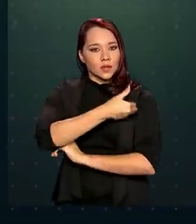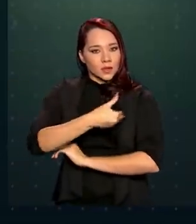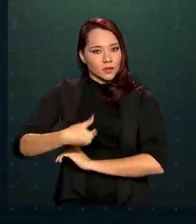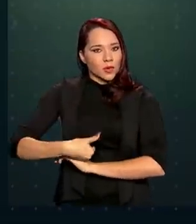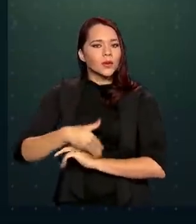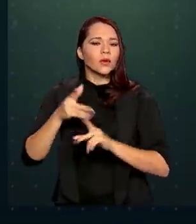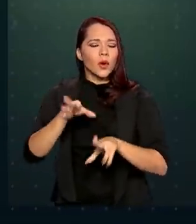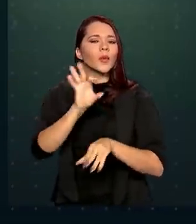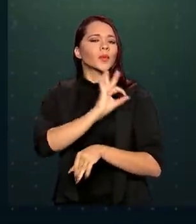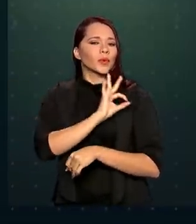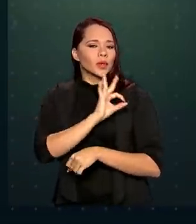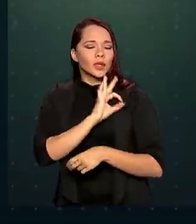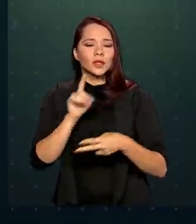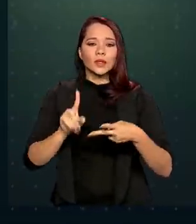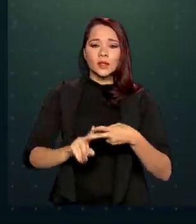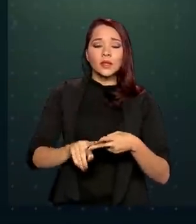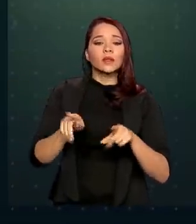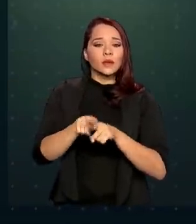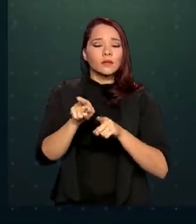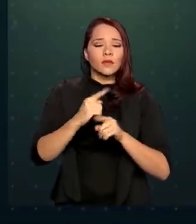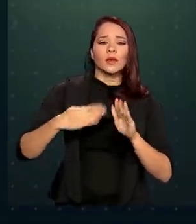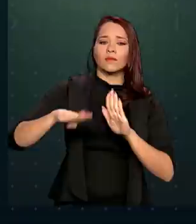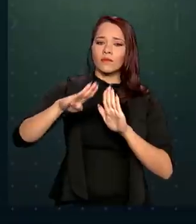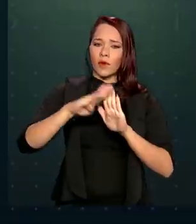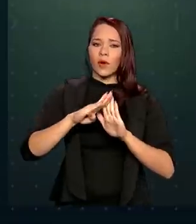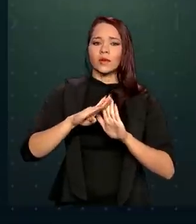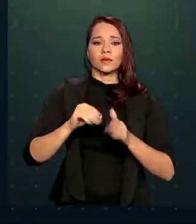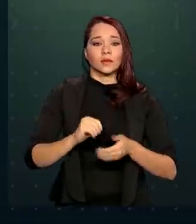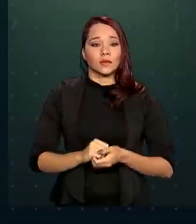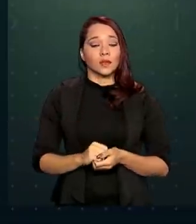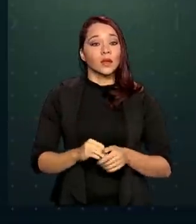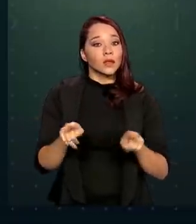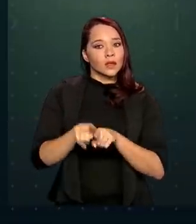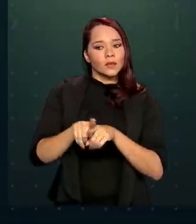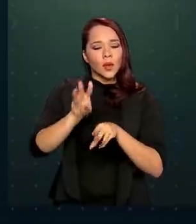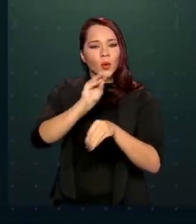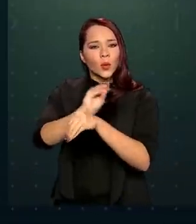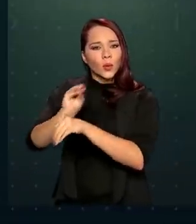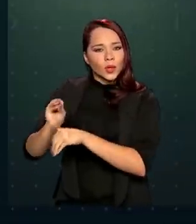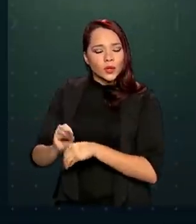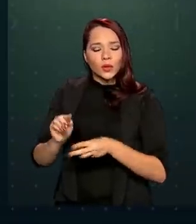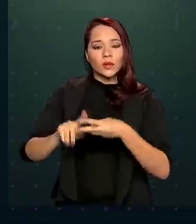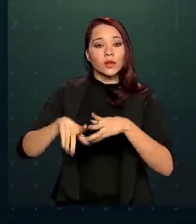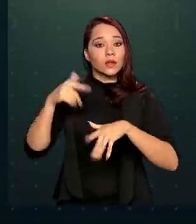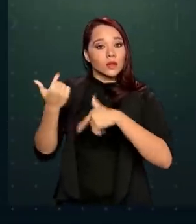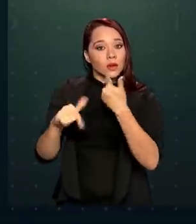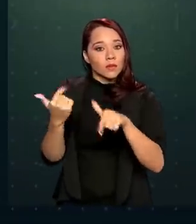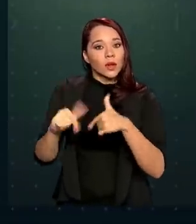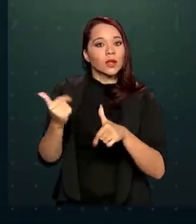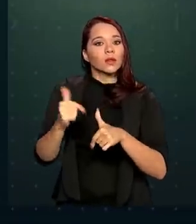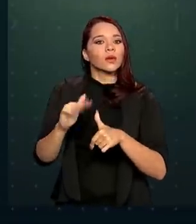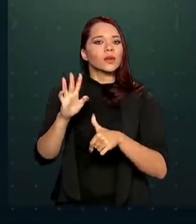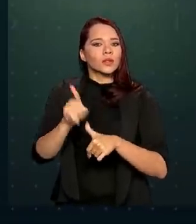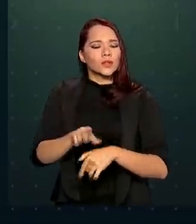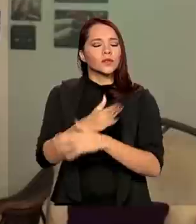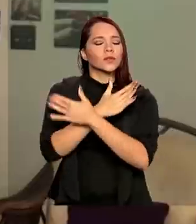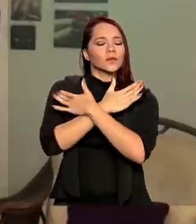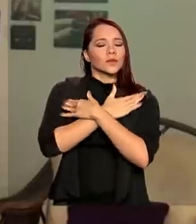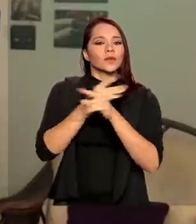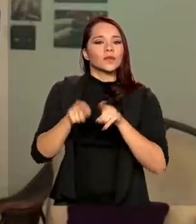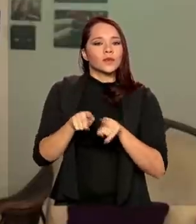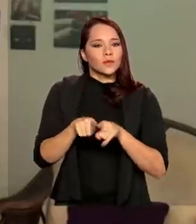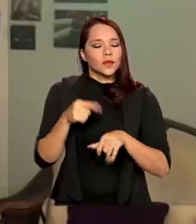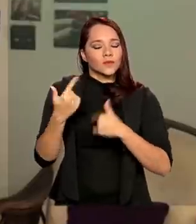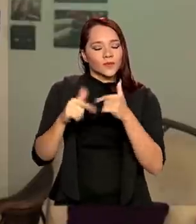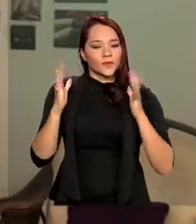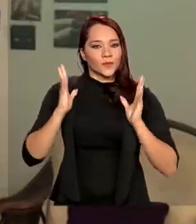policiais e forças armadas e ainda cuidadores, trabalhadores funerários e de limpeza. A